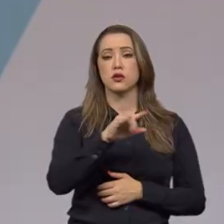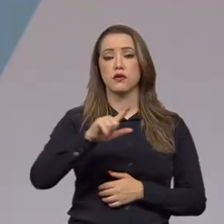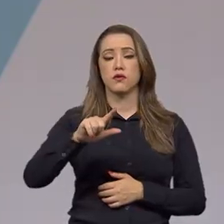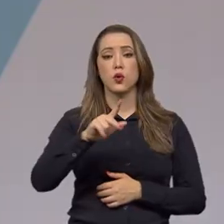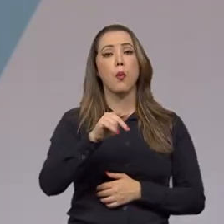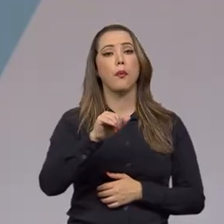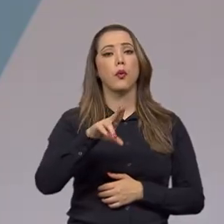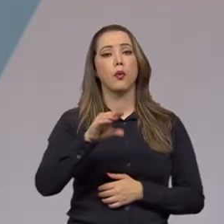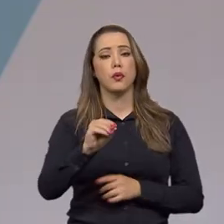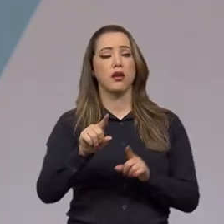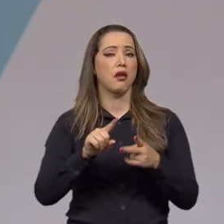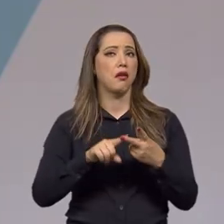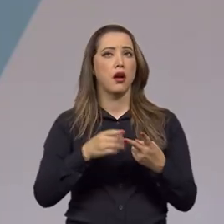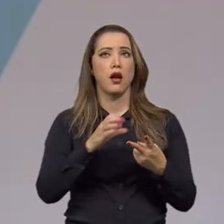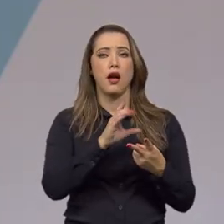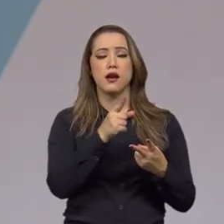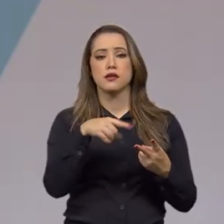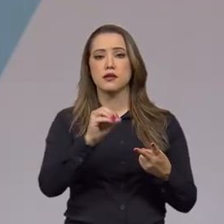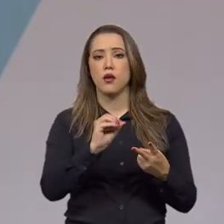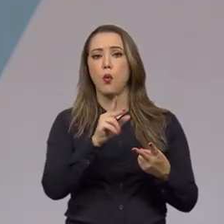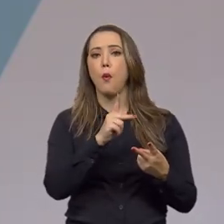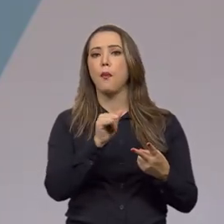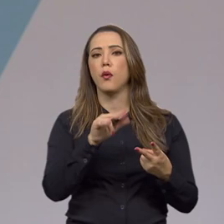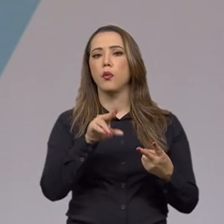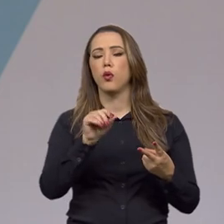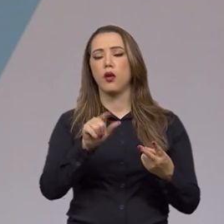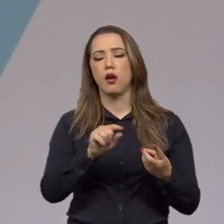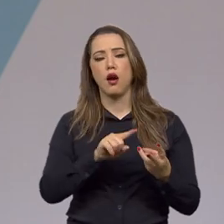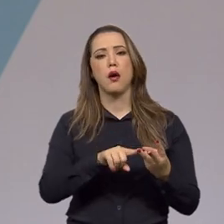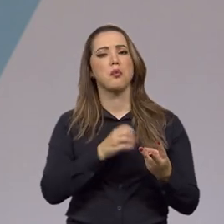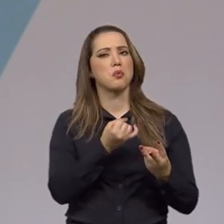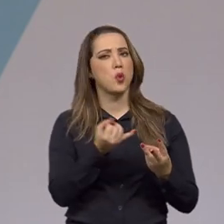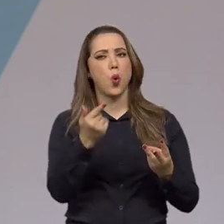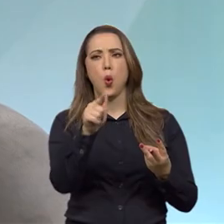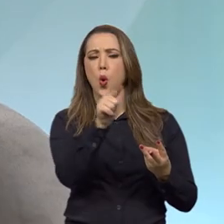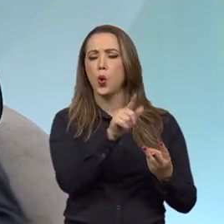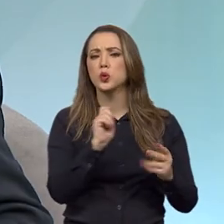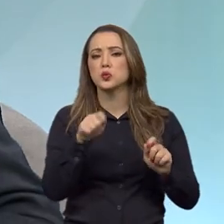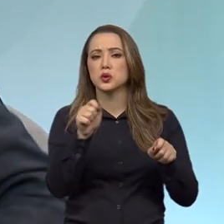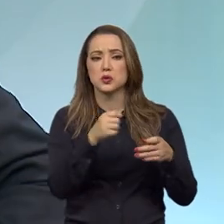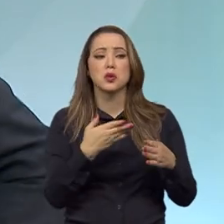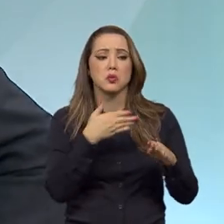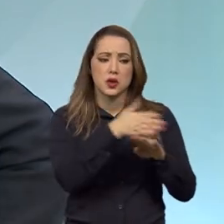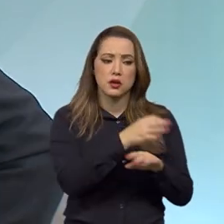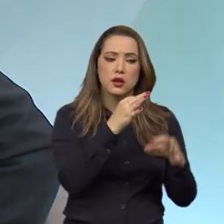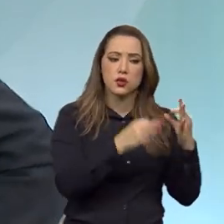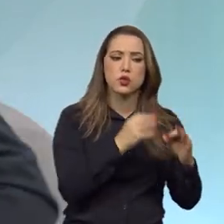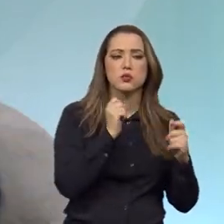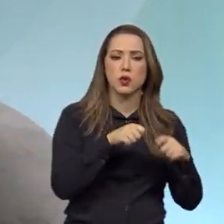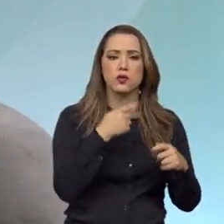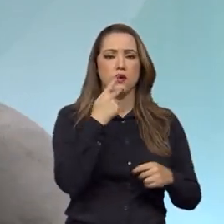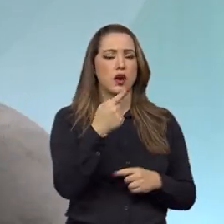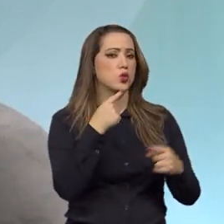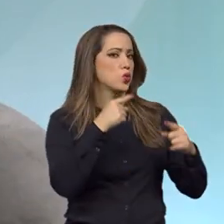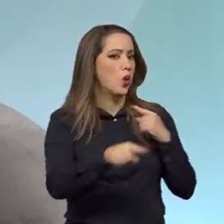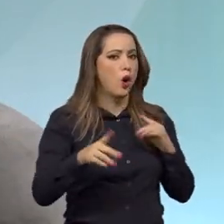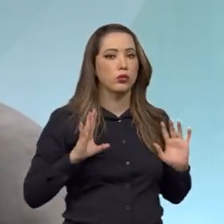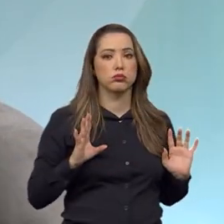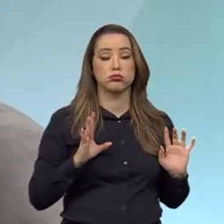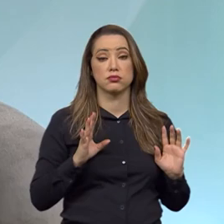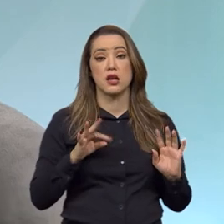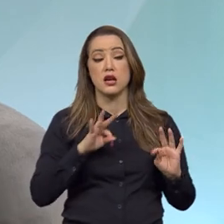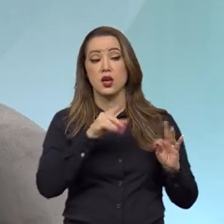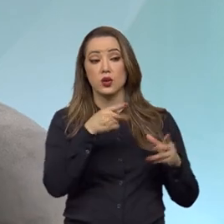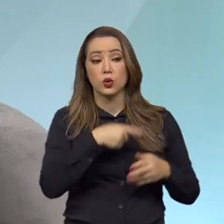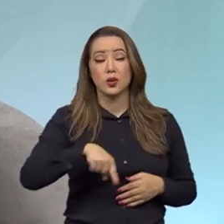pode ingressar no Supremo Tribunal Federal. Então, tem uma gama de possibilidades que tem acesso à justiça. E aí sim, durante toda essa